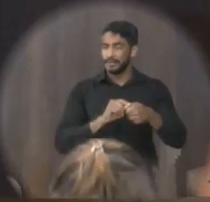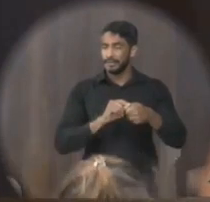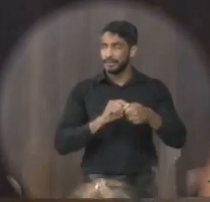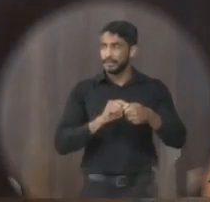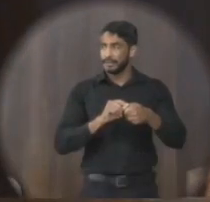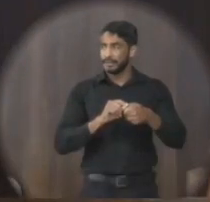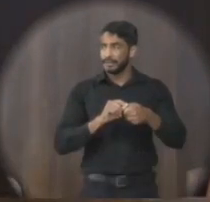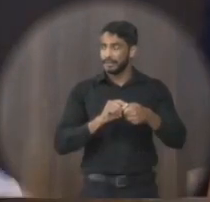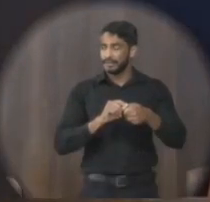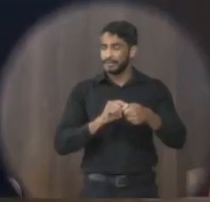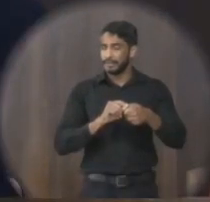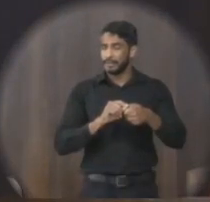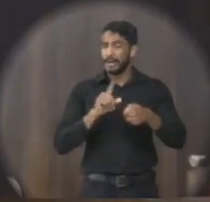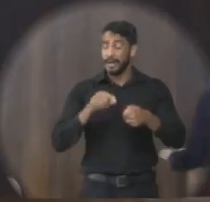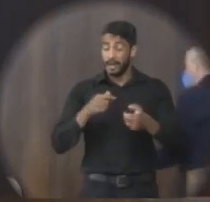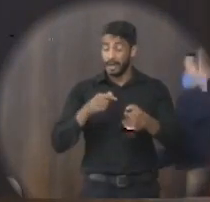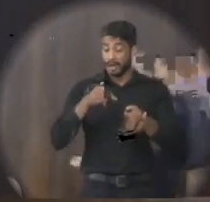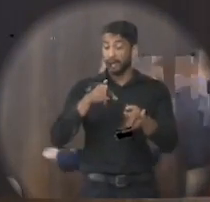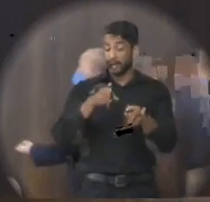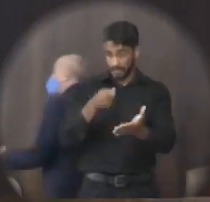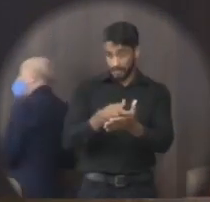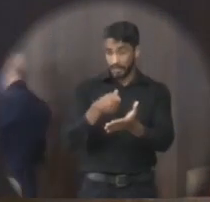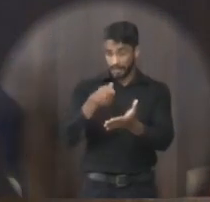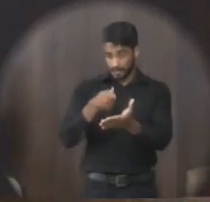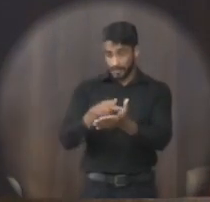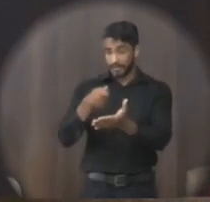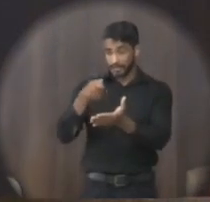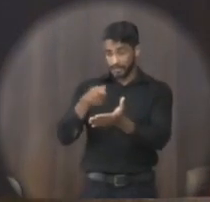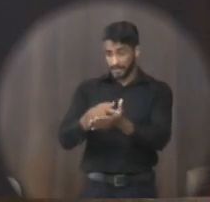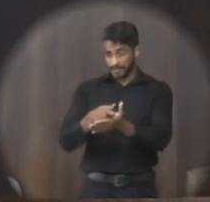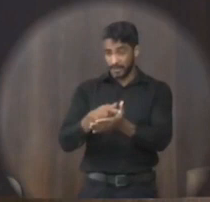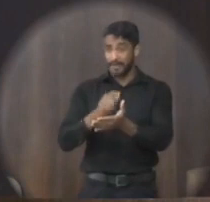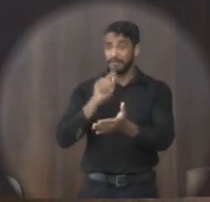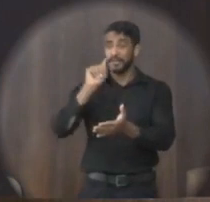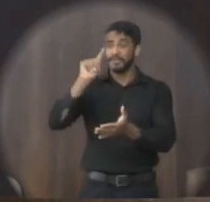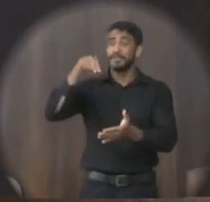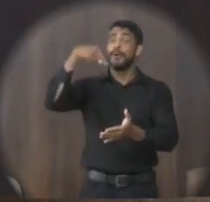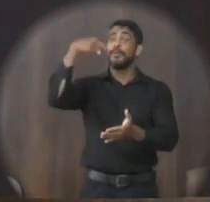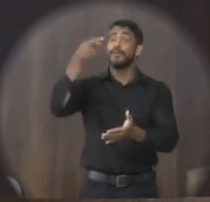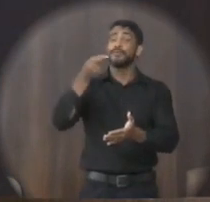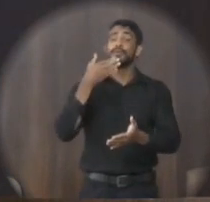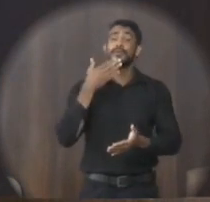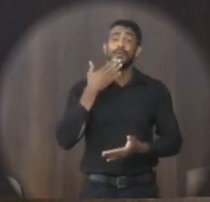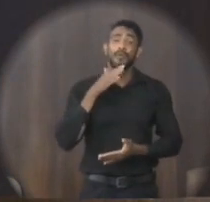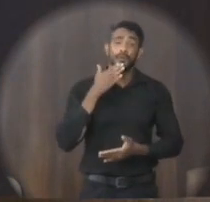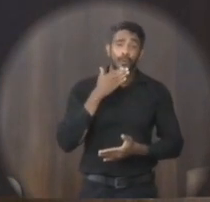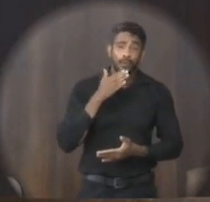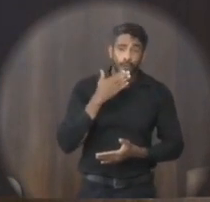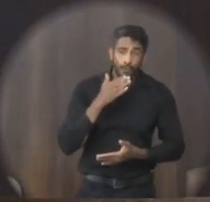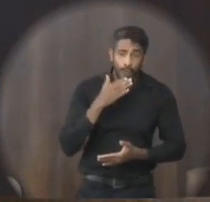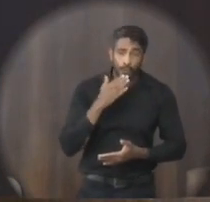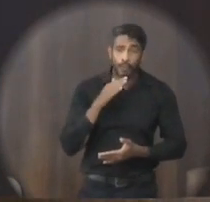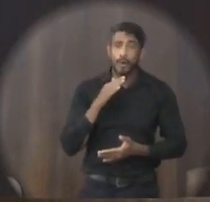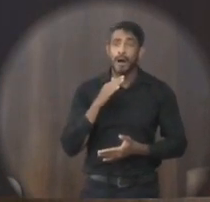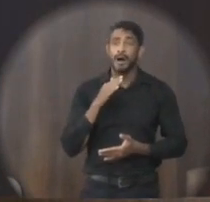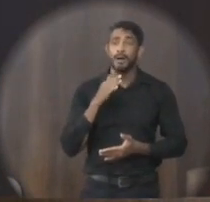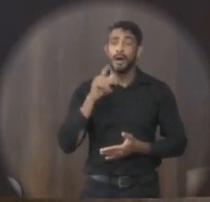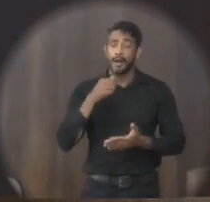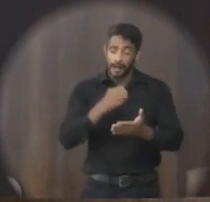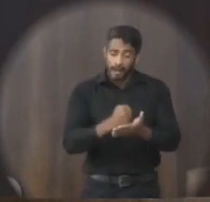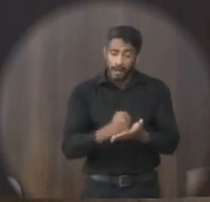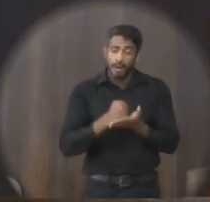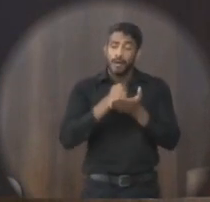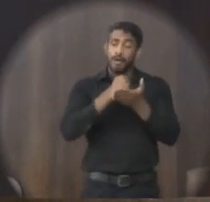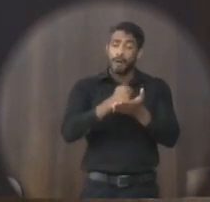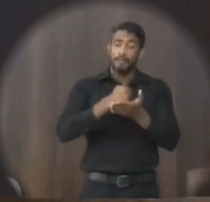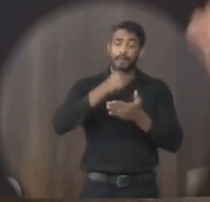Quanto aos pagamentos, posteriormente, qual será o amparo